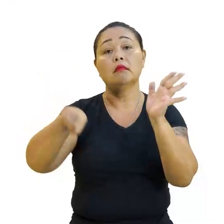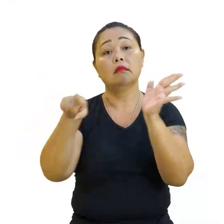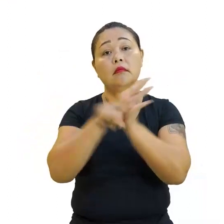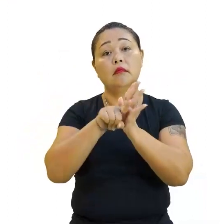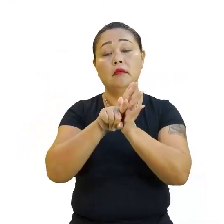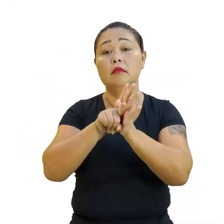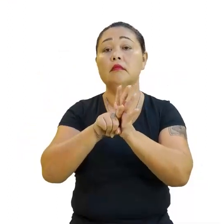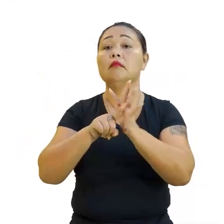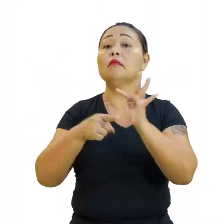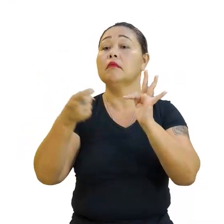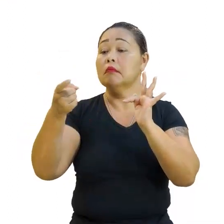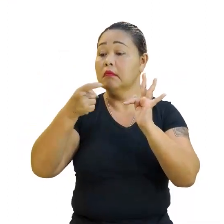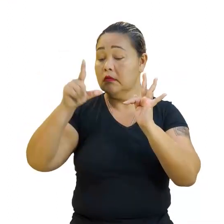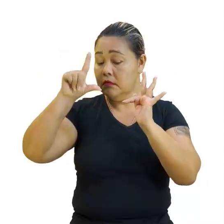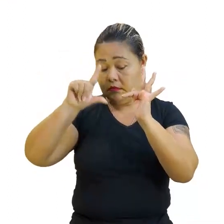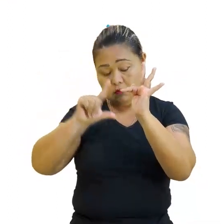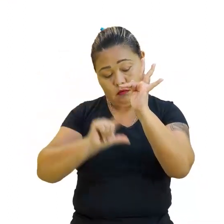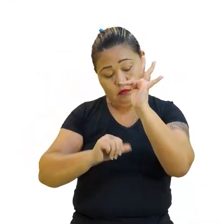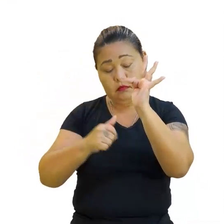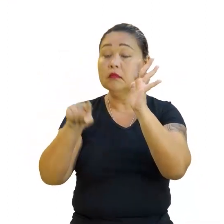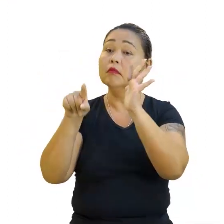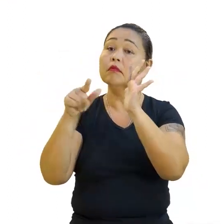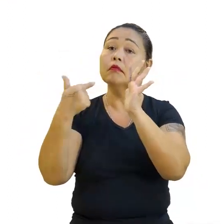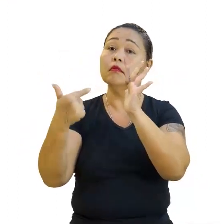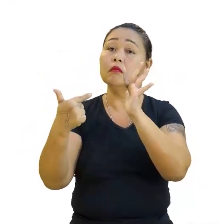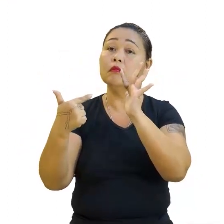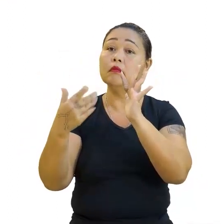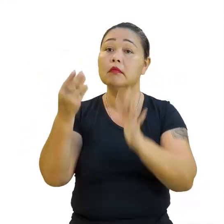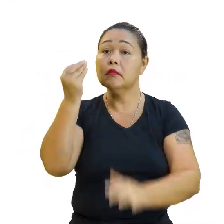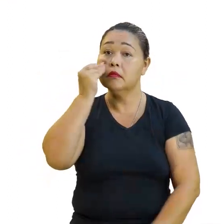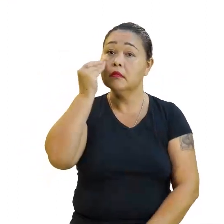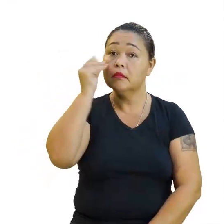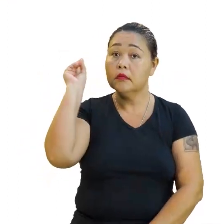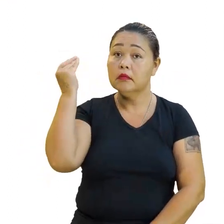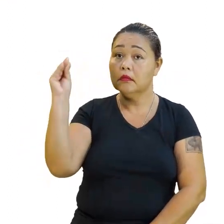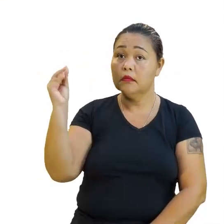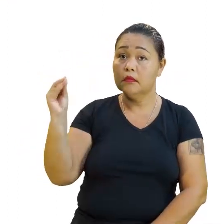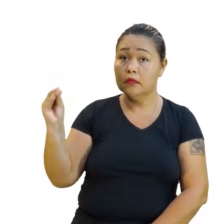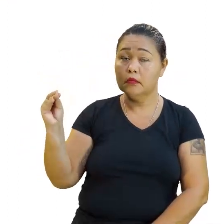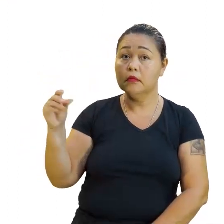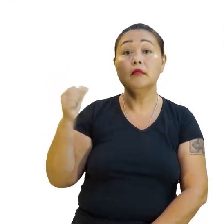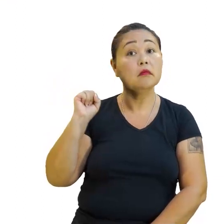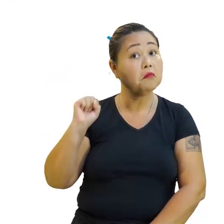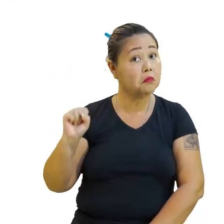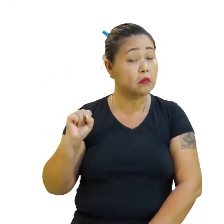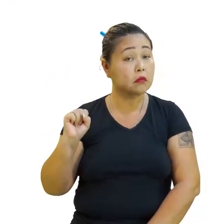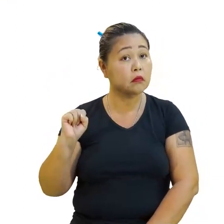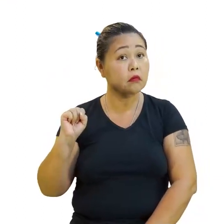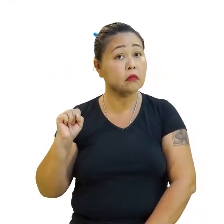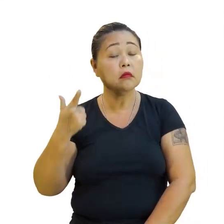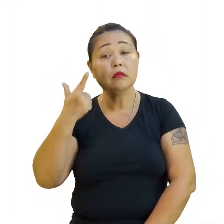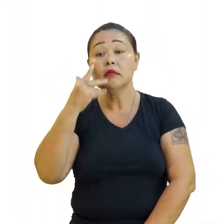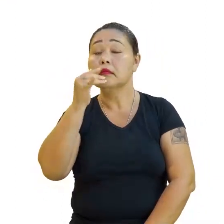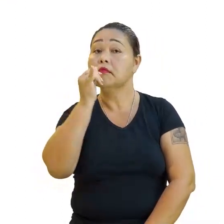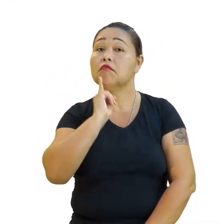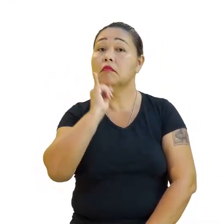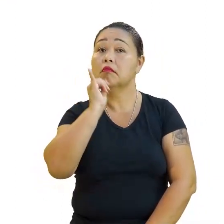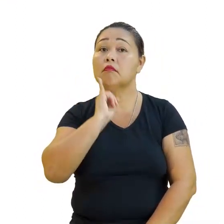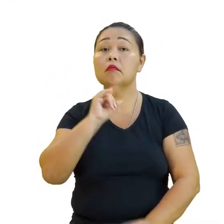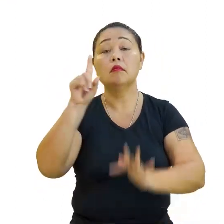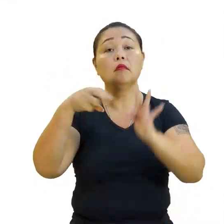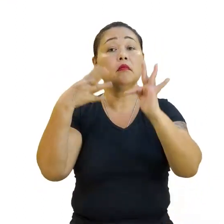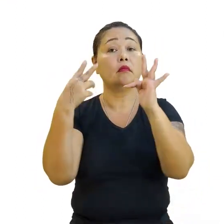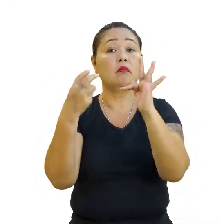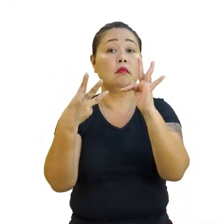para valores menores que 2. Vamos testar uns valores ali? Pode ser. Vamos lá, vamos testar, por exemplo, o número 3.